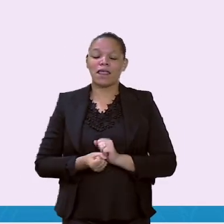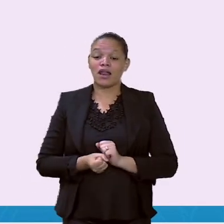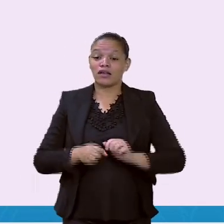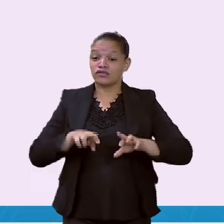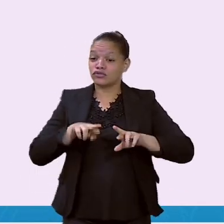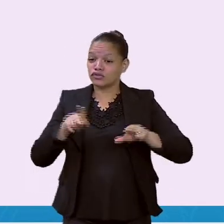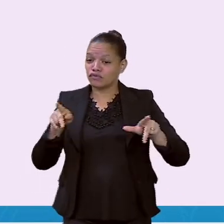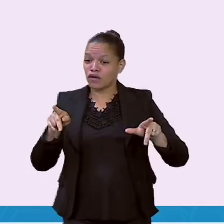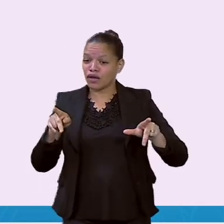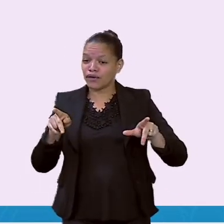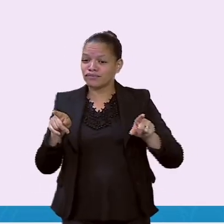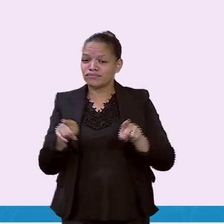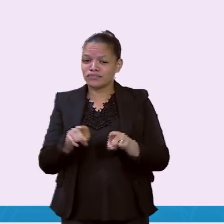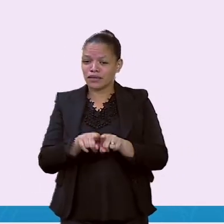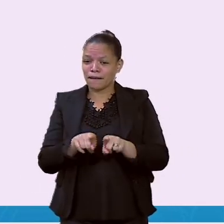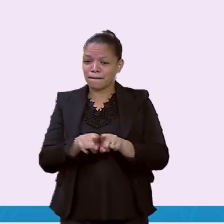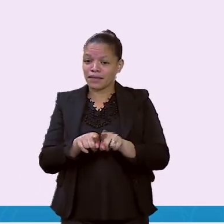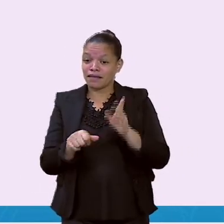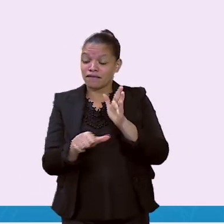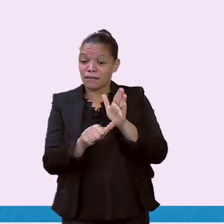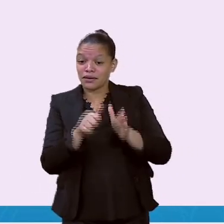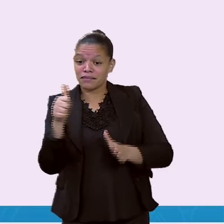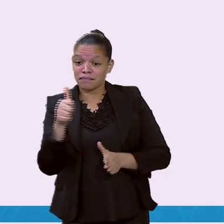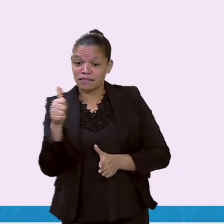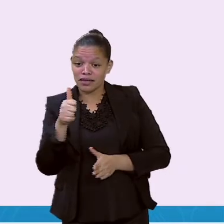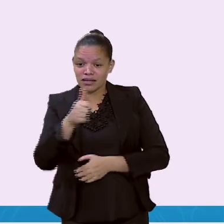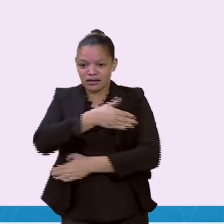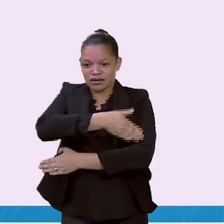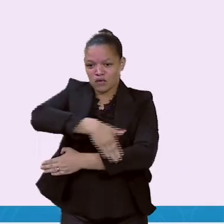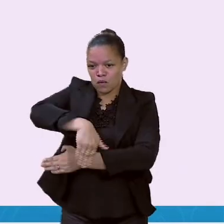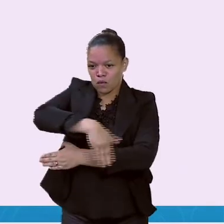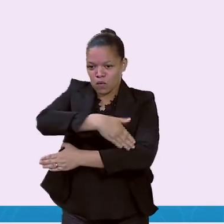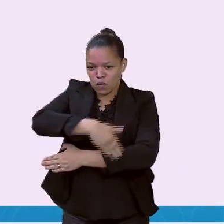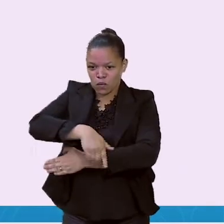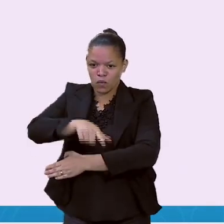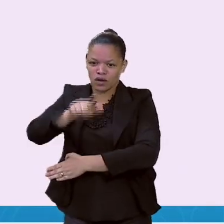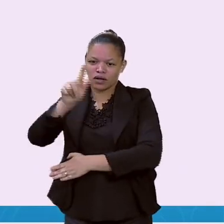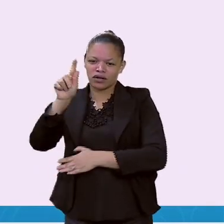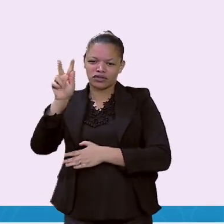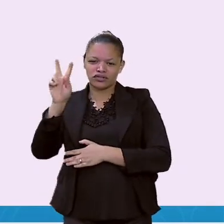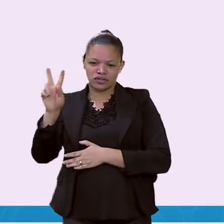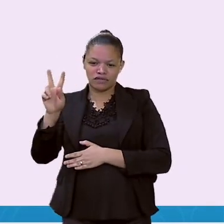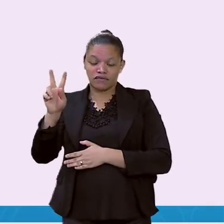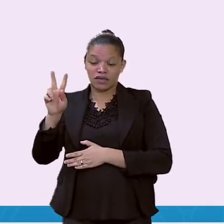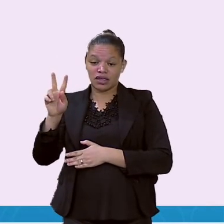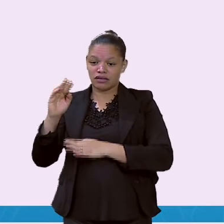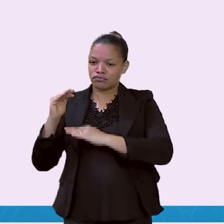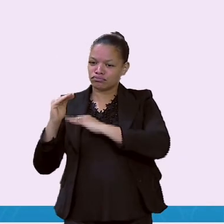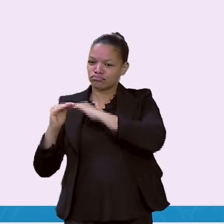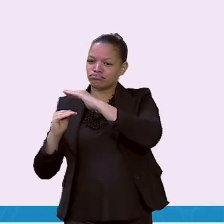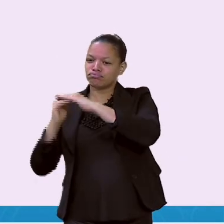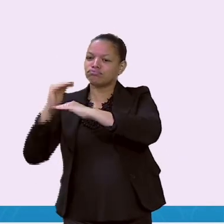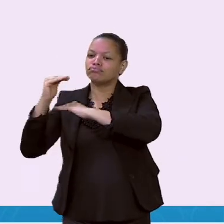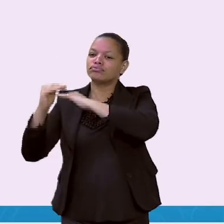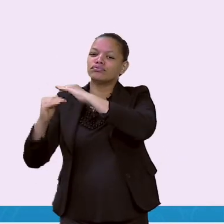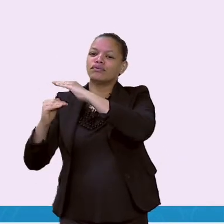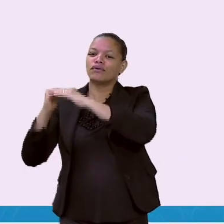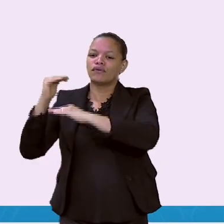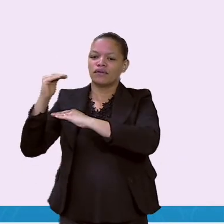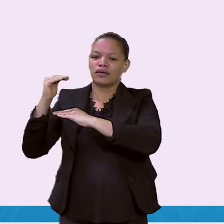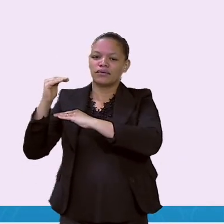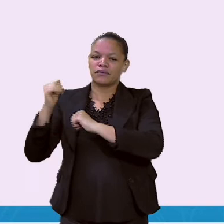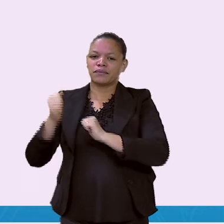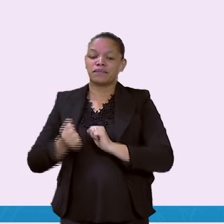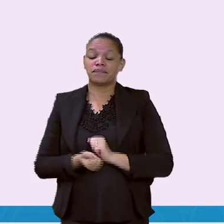a primeira rua da nossa cidade. Uma rua que trouxe grande desenvolvimento. Olha só, vamos ler aqui.